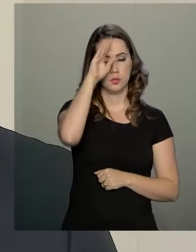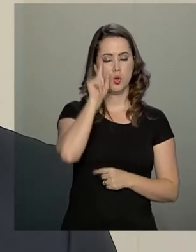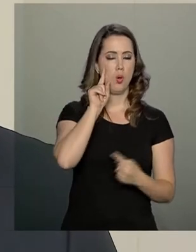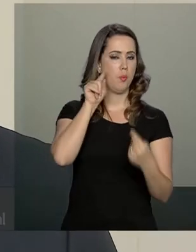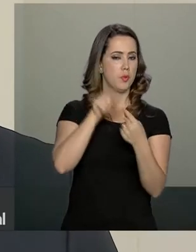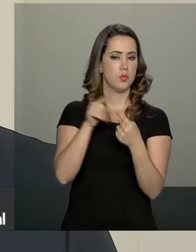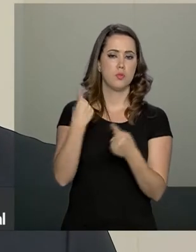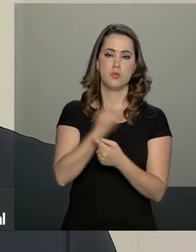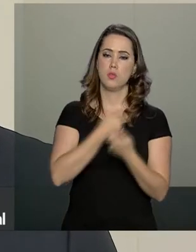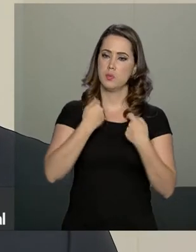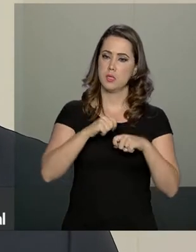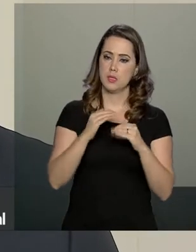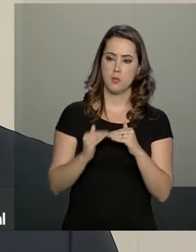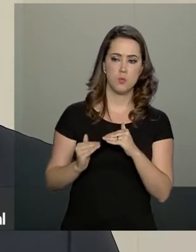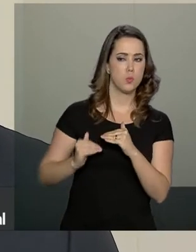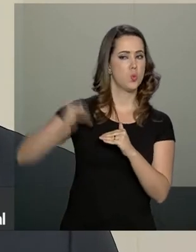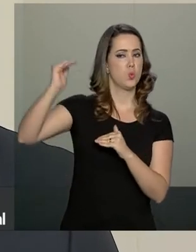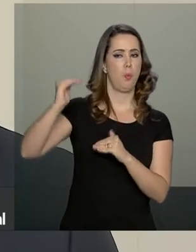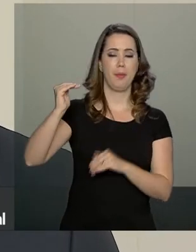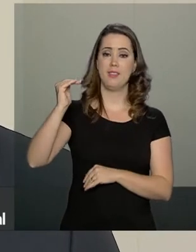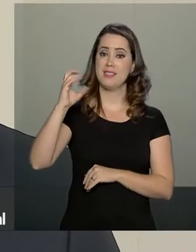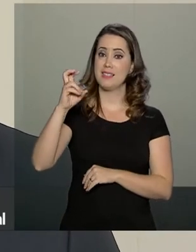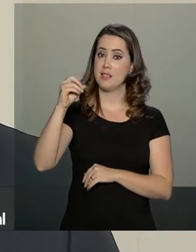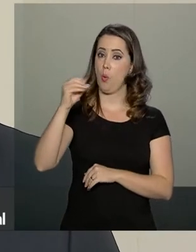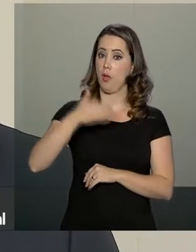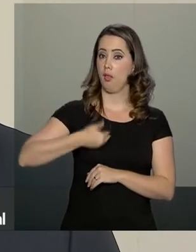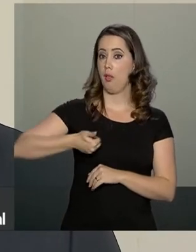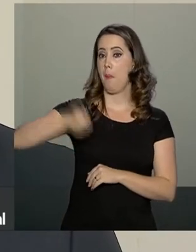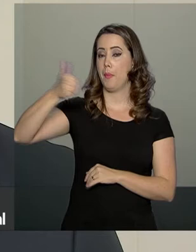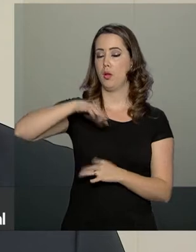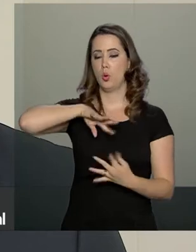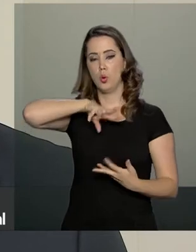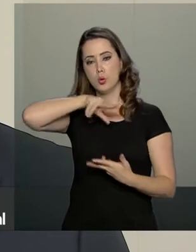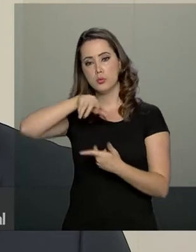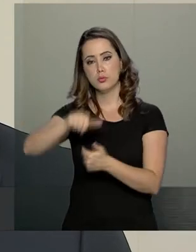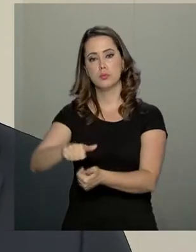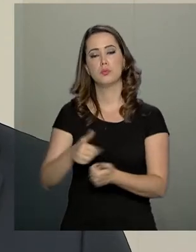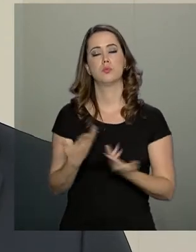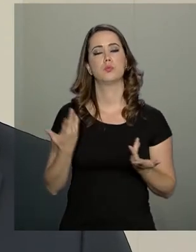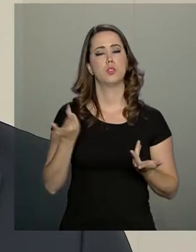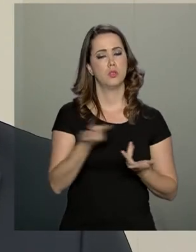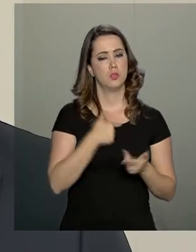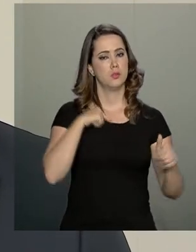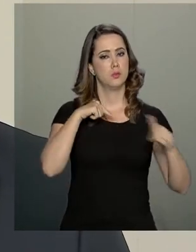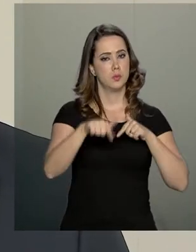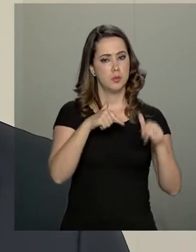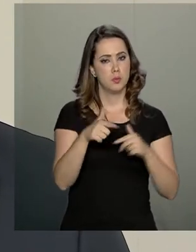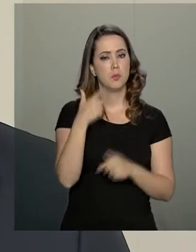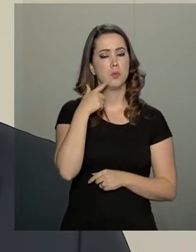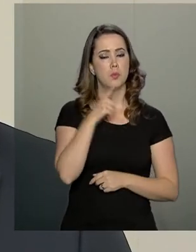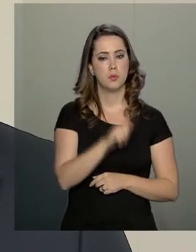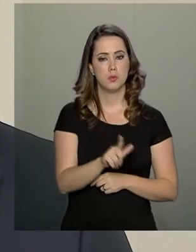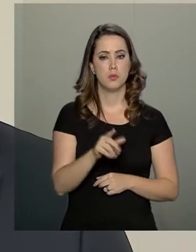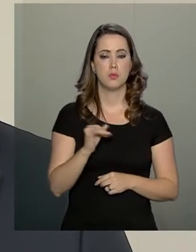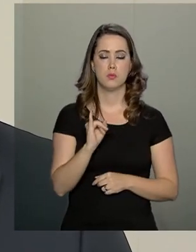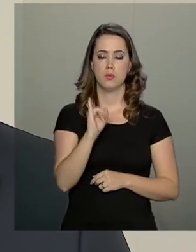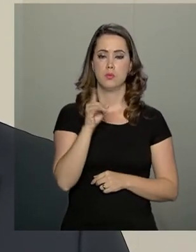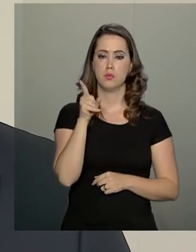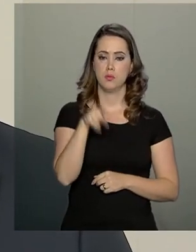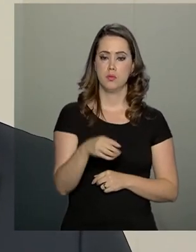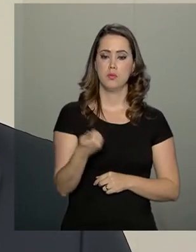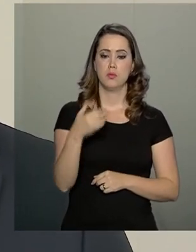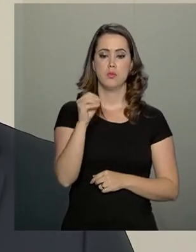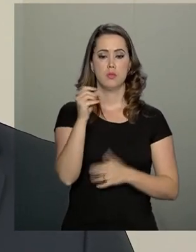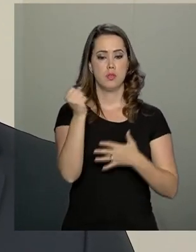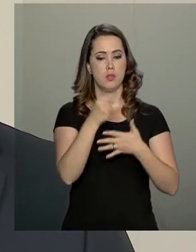meta. Nós temos que estar entre as 50 melhores economias do mundo em termos de Doing Business. Nós vamos trabalhar para isso. Esse é um dos 10